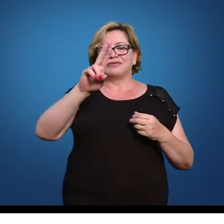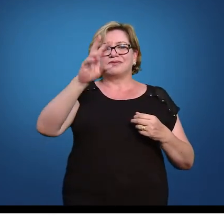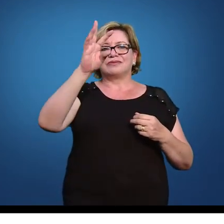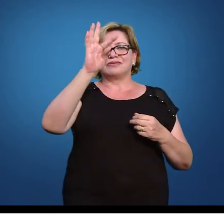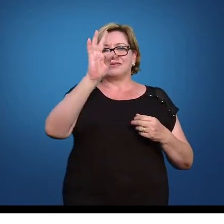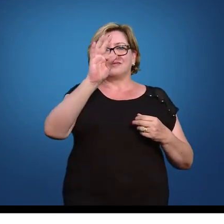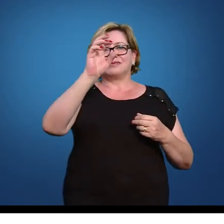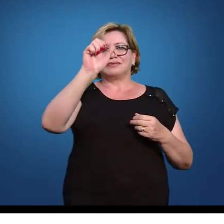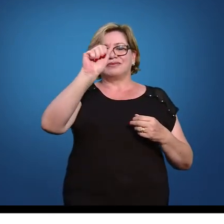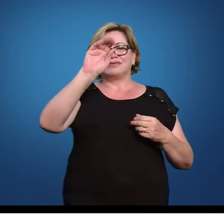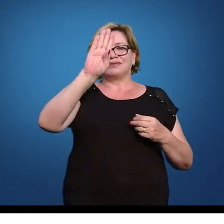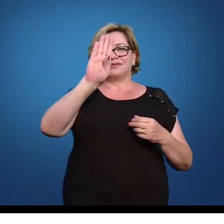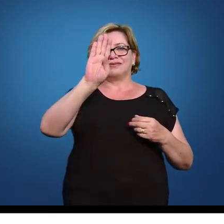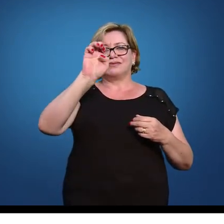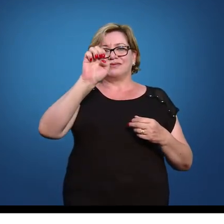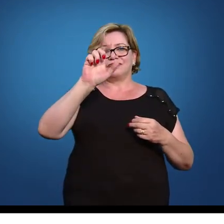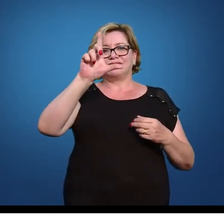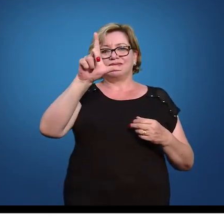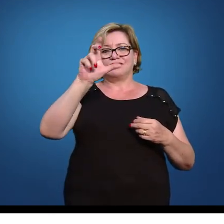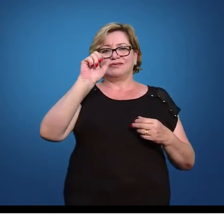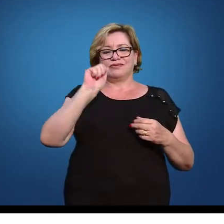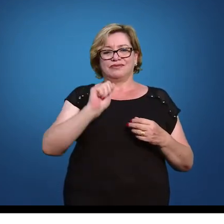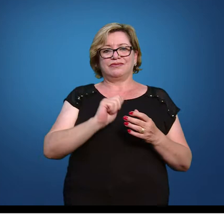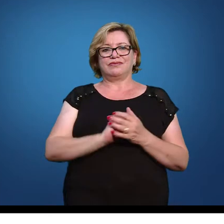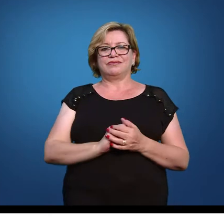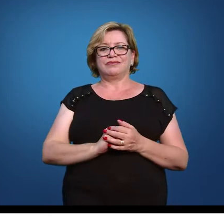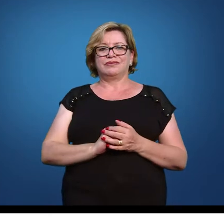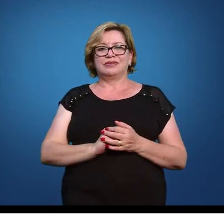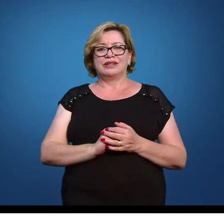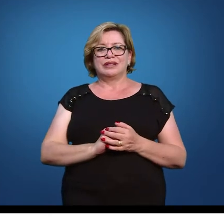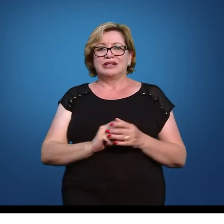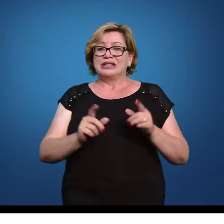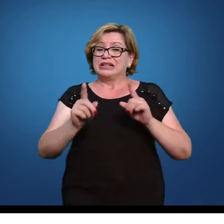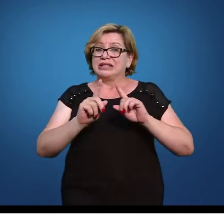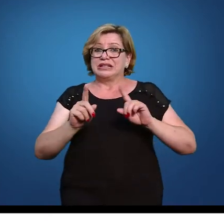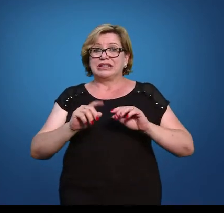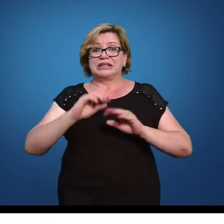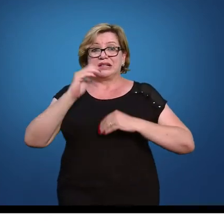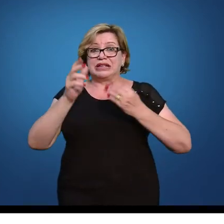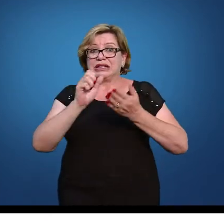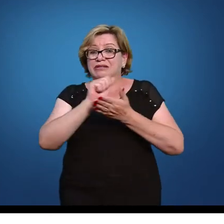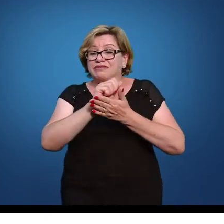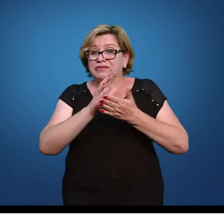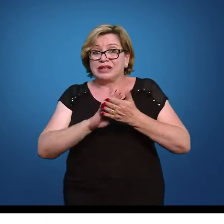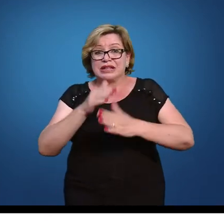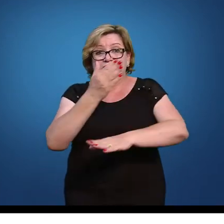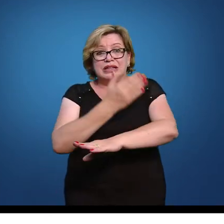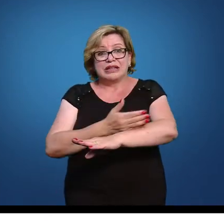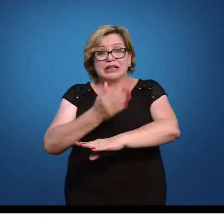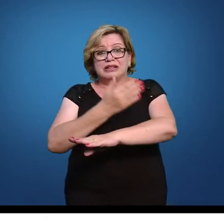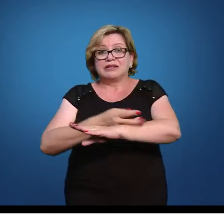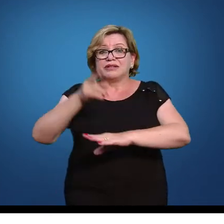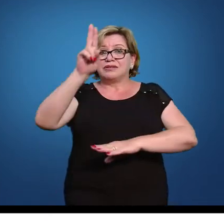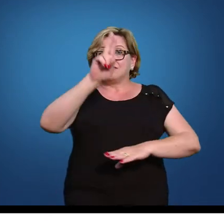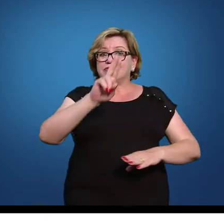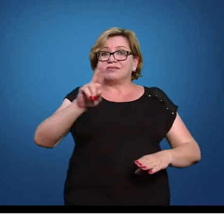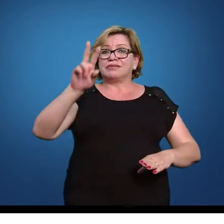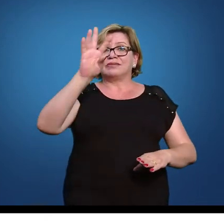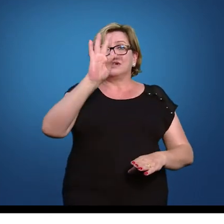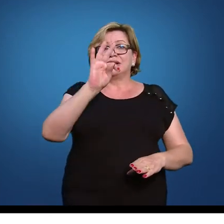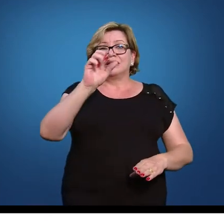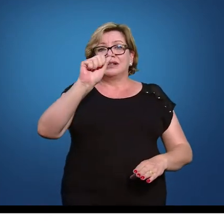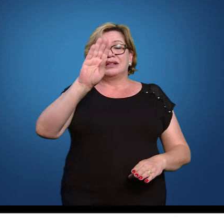tabela essa é a diferença então a não ser exercícios práticos mesmo para aprender a usar a tabela